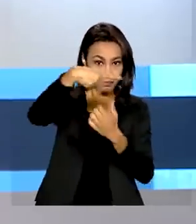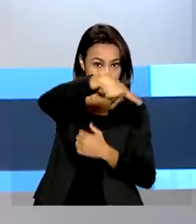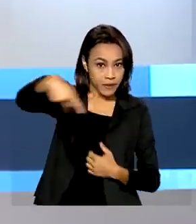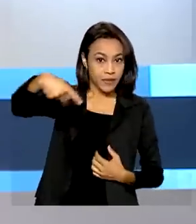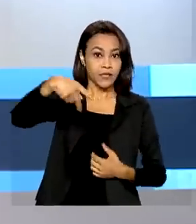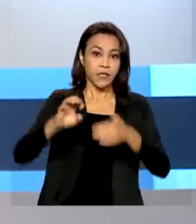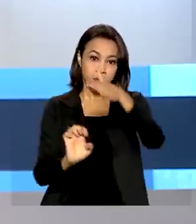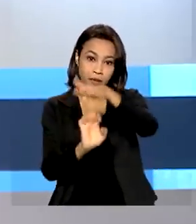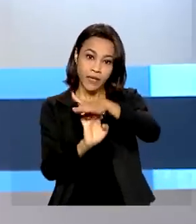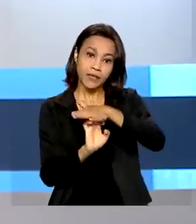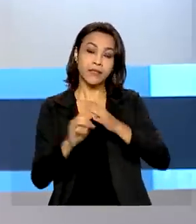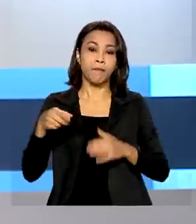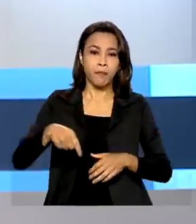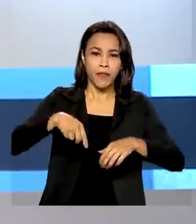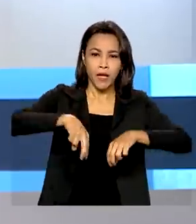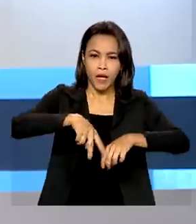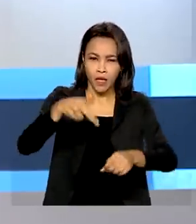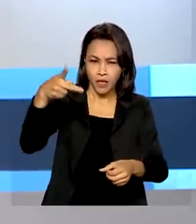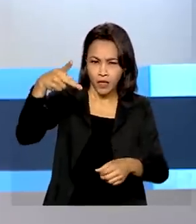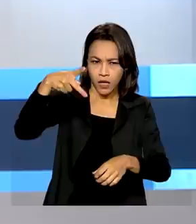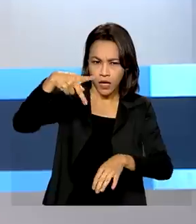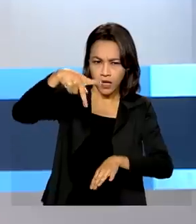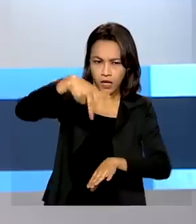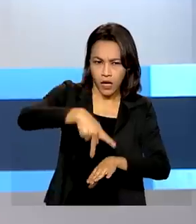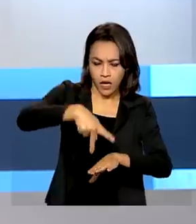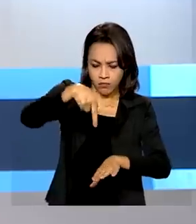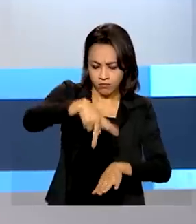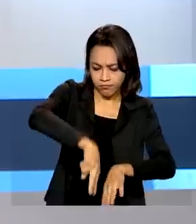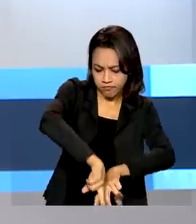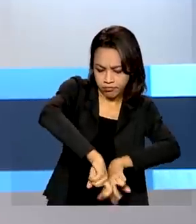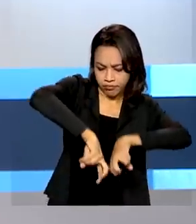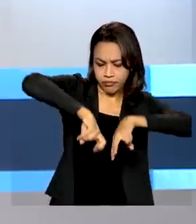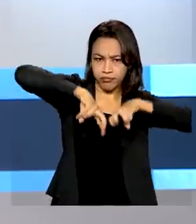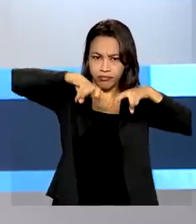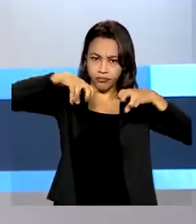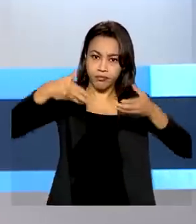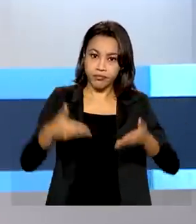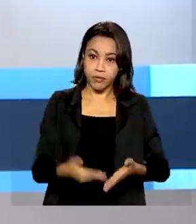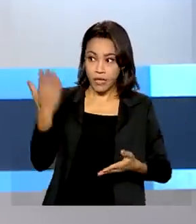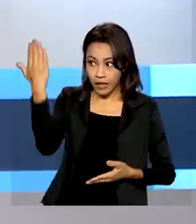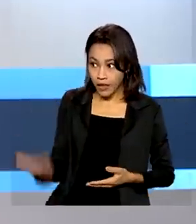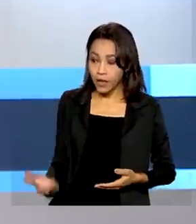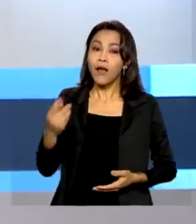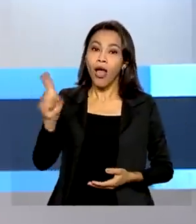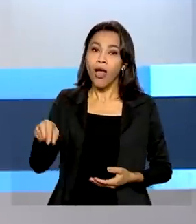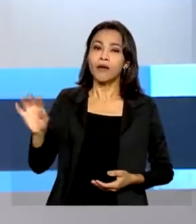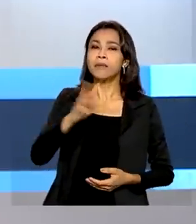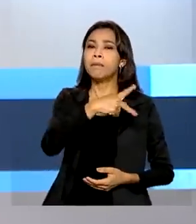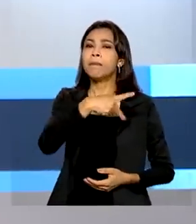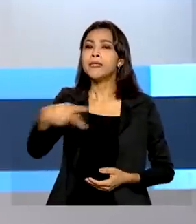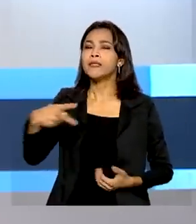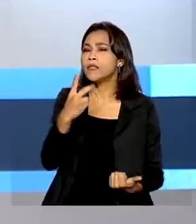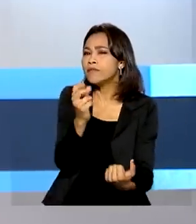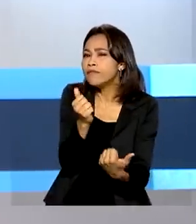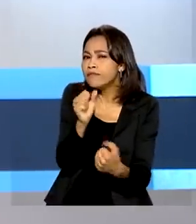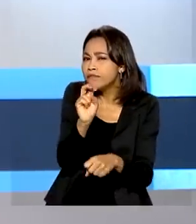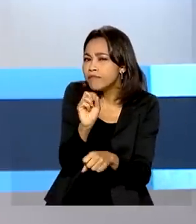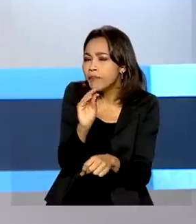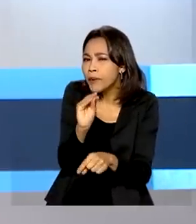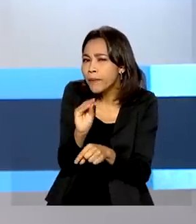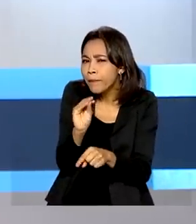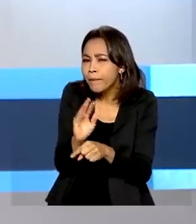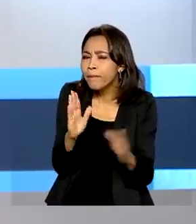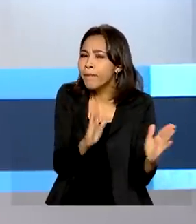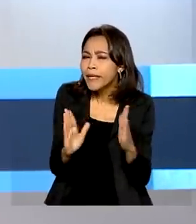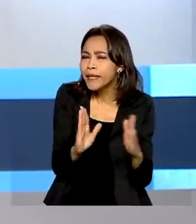e produção da companhia, Borges fica como presidente interino até a eleição e